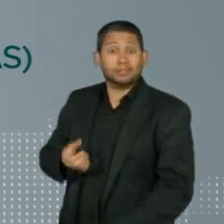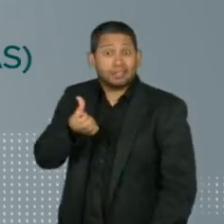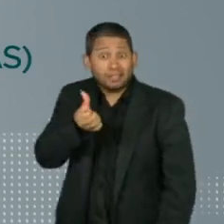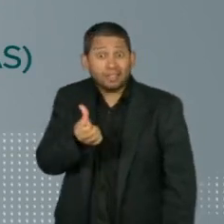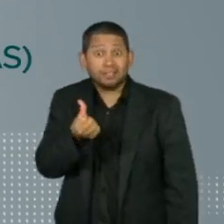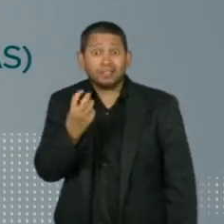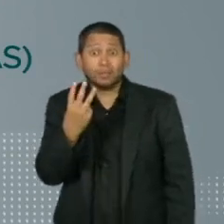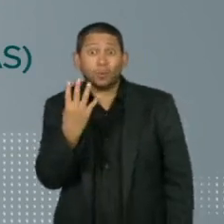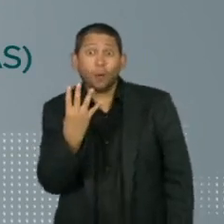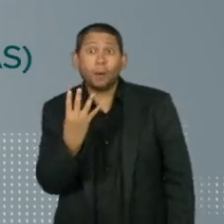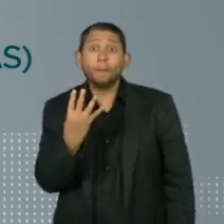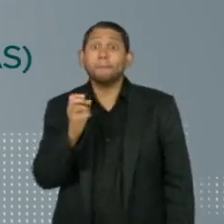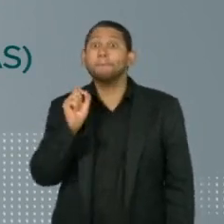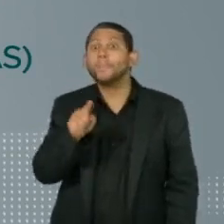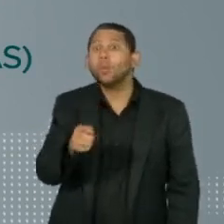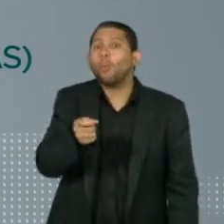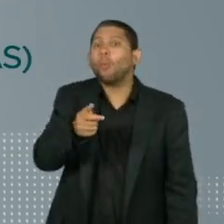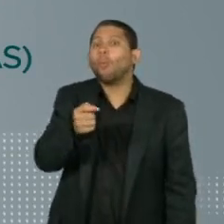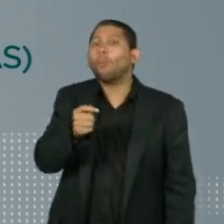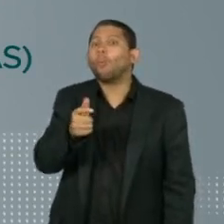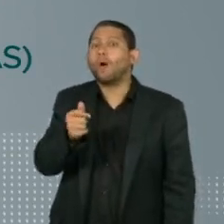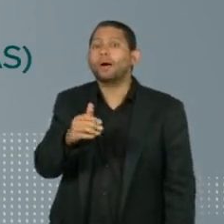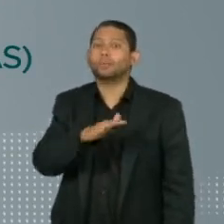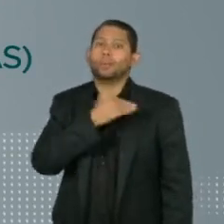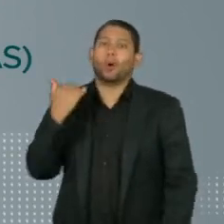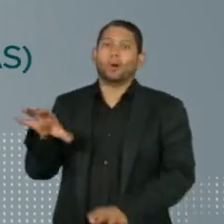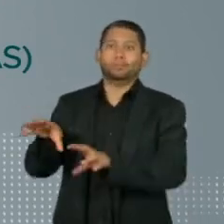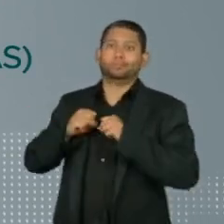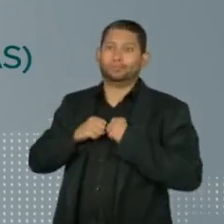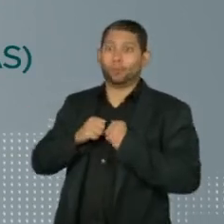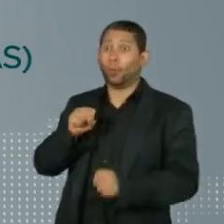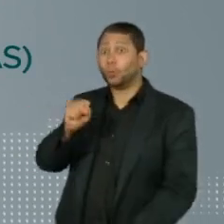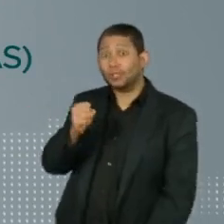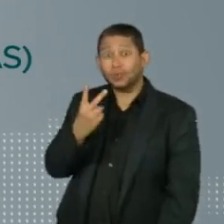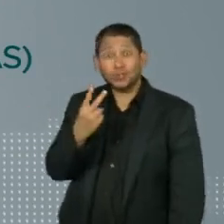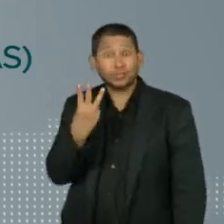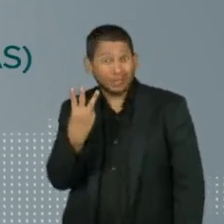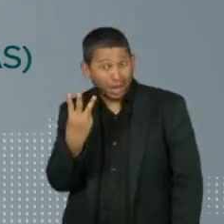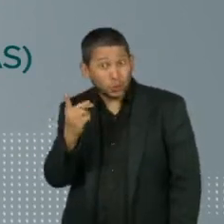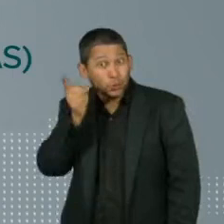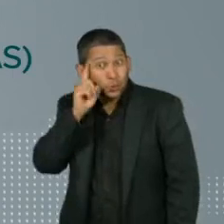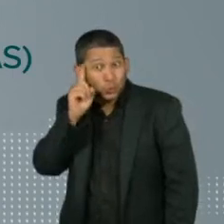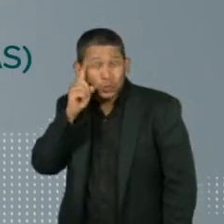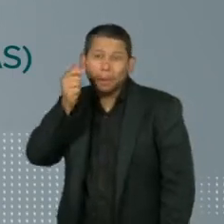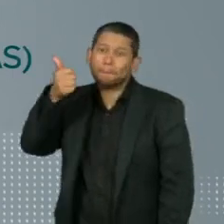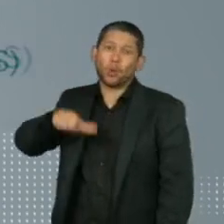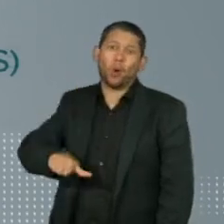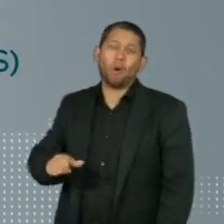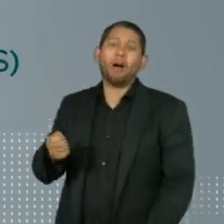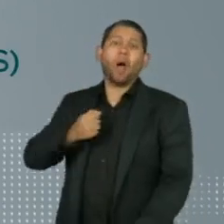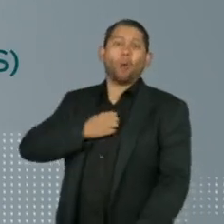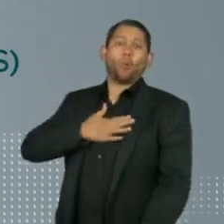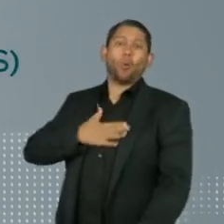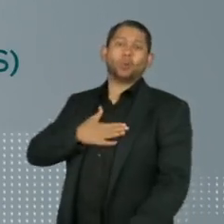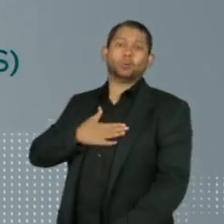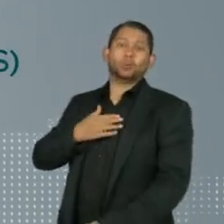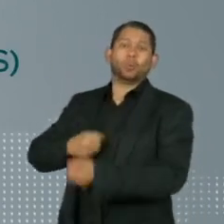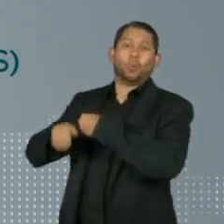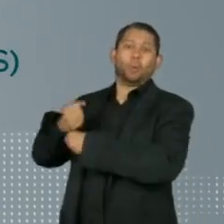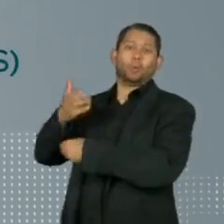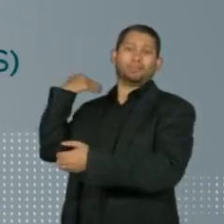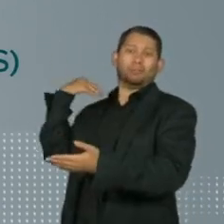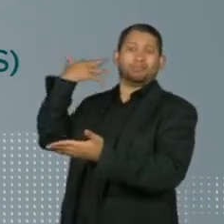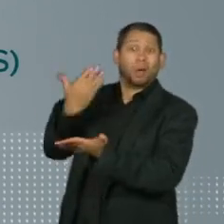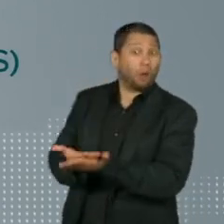mil mortes pela covid-19, média de 823 por dia, a pior desde agosto do ano passado. O total de